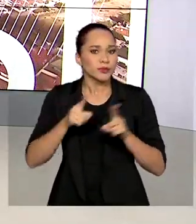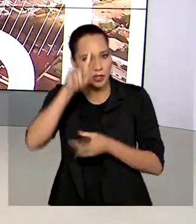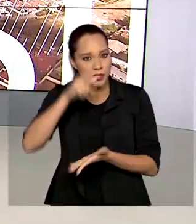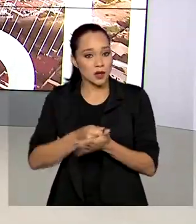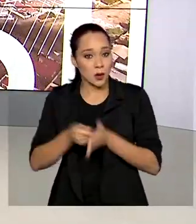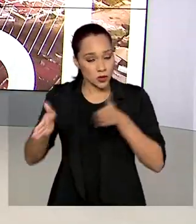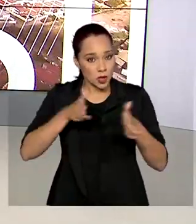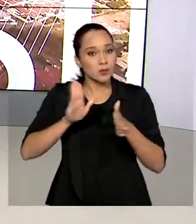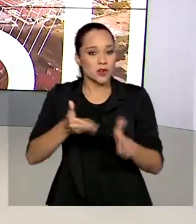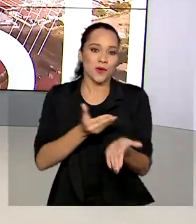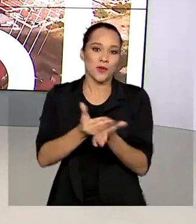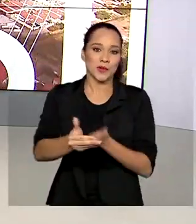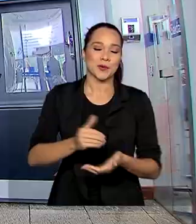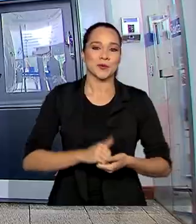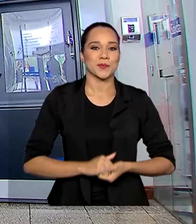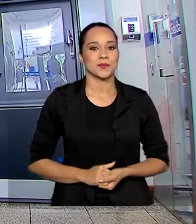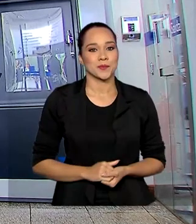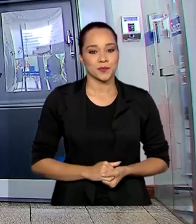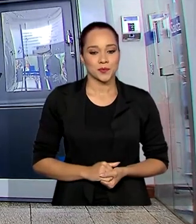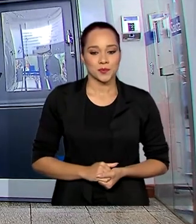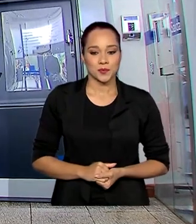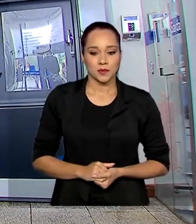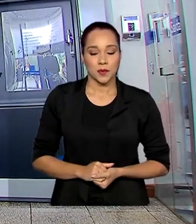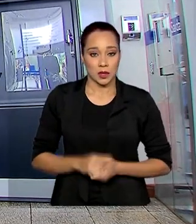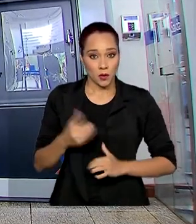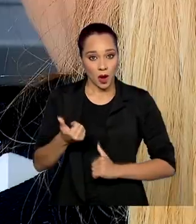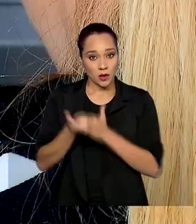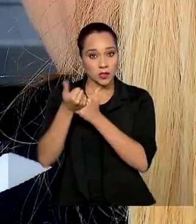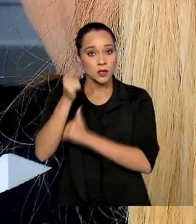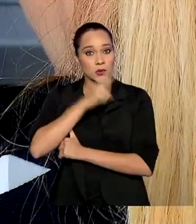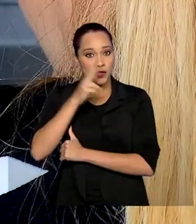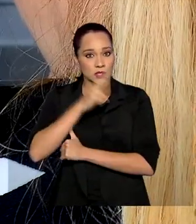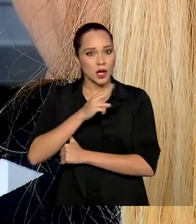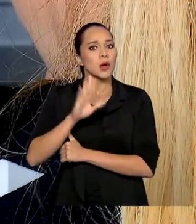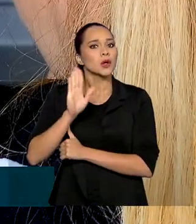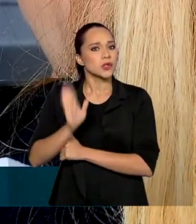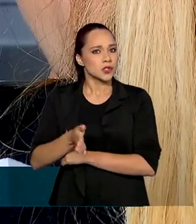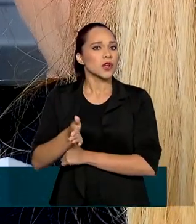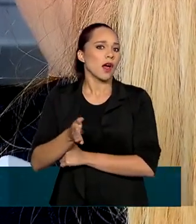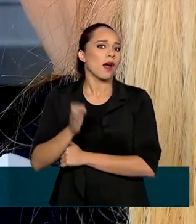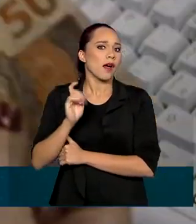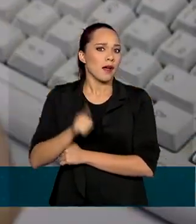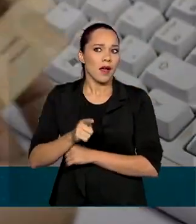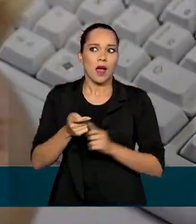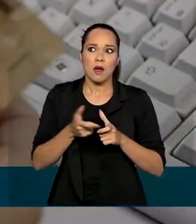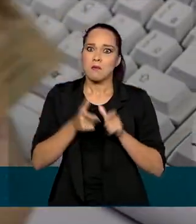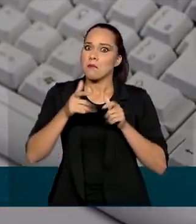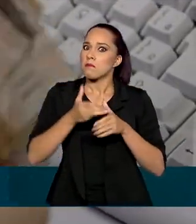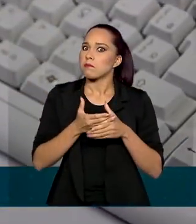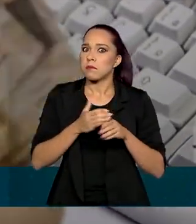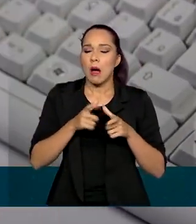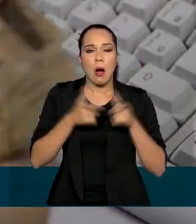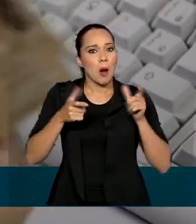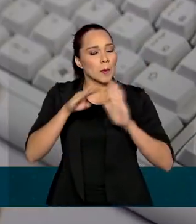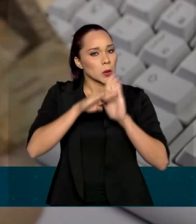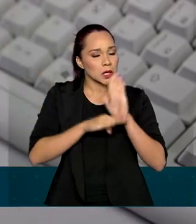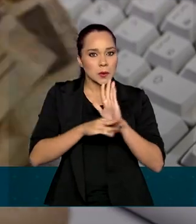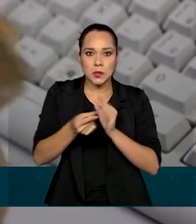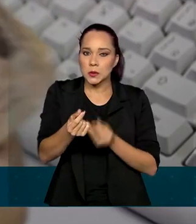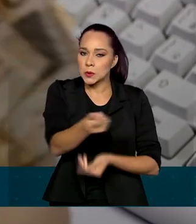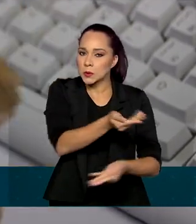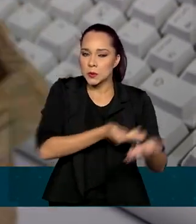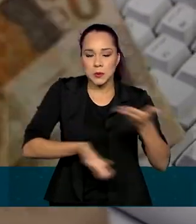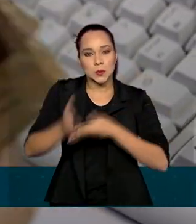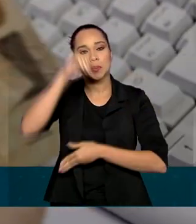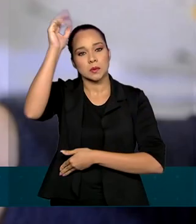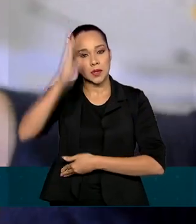O prazo já começou. O auxílio emergencial já é considerado o maior programa de transferência de renda da